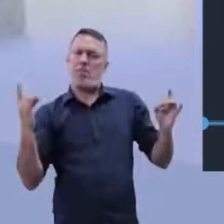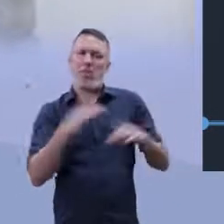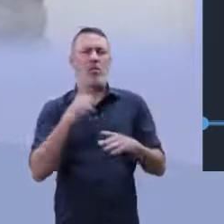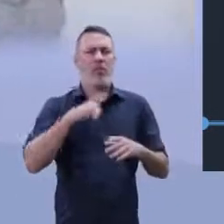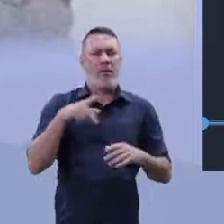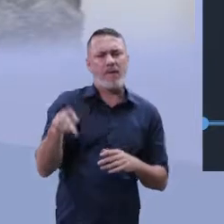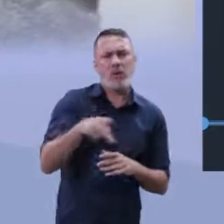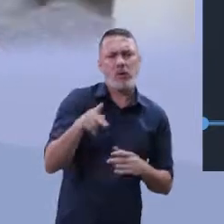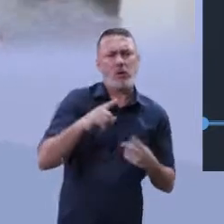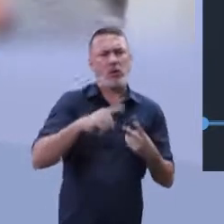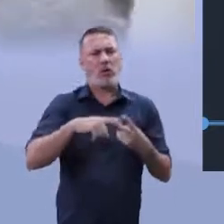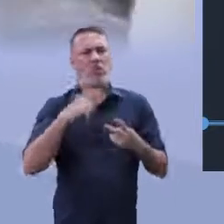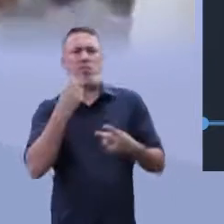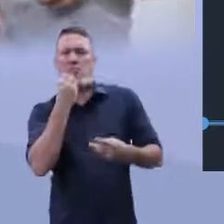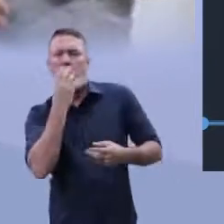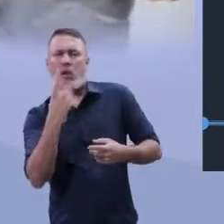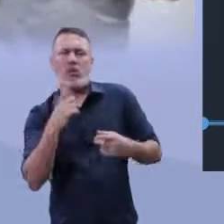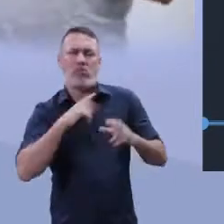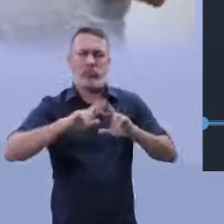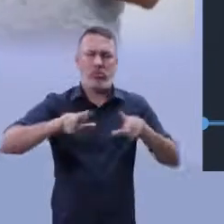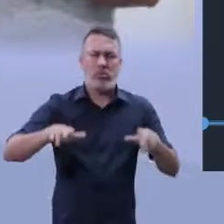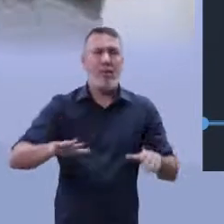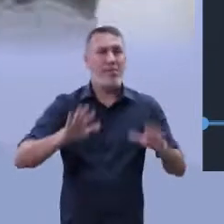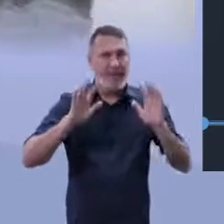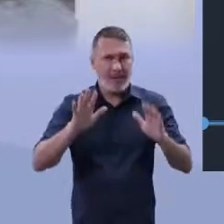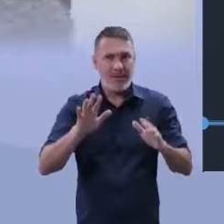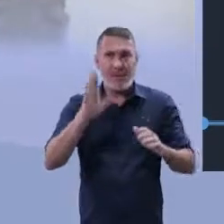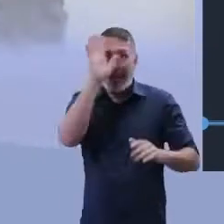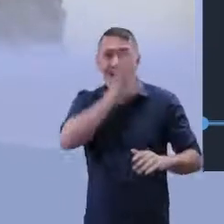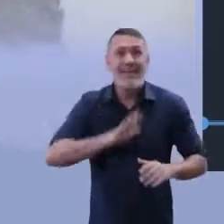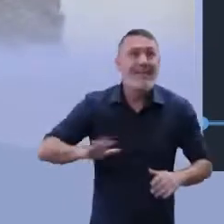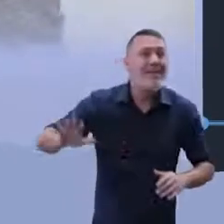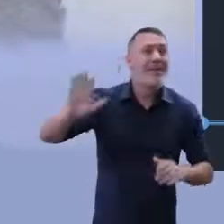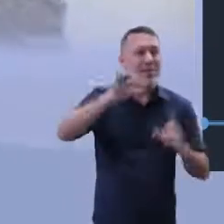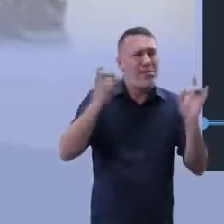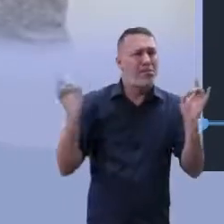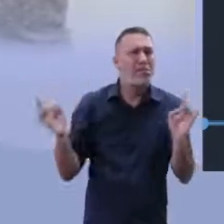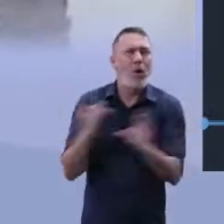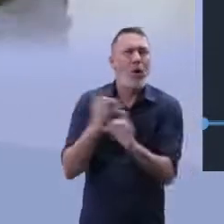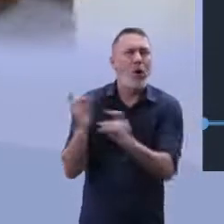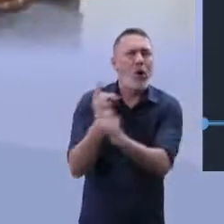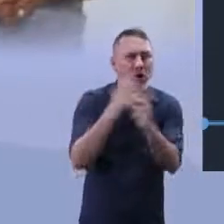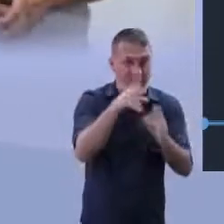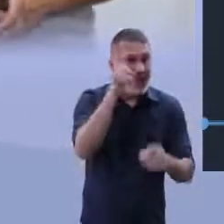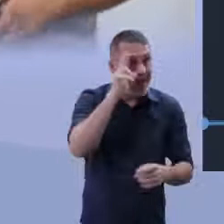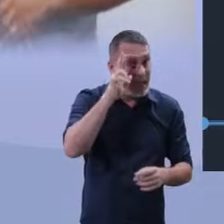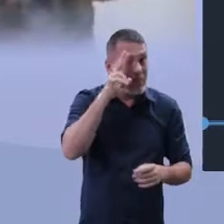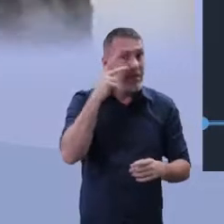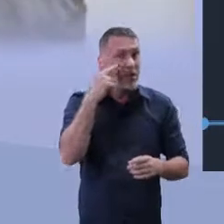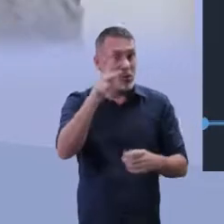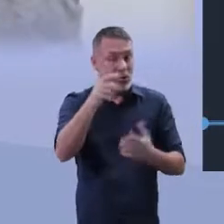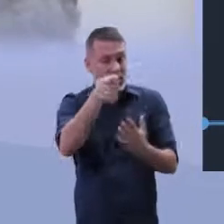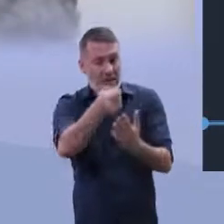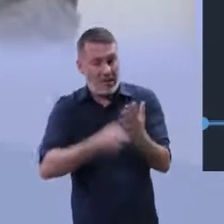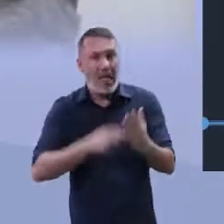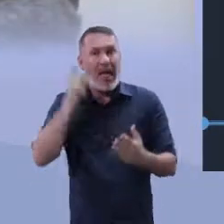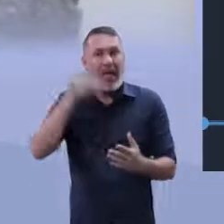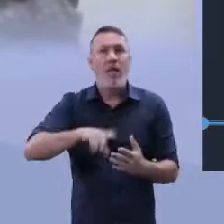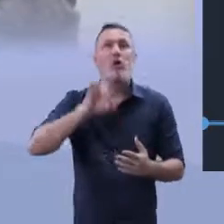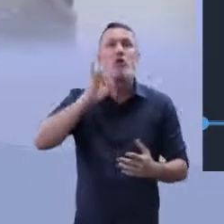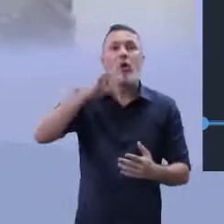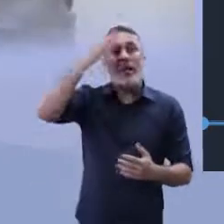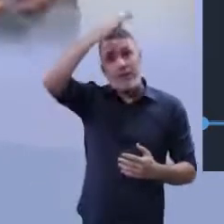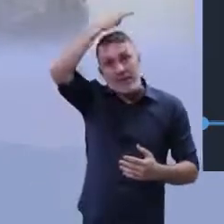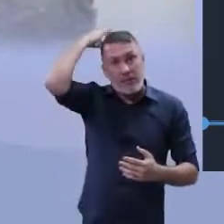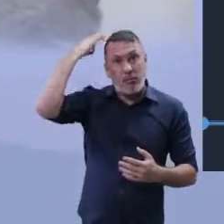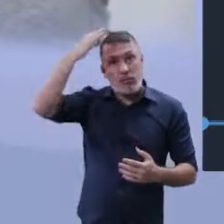tudo. Tem professor muito bom, tem atividade. Mas será que todas as escolas do Brasil, que lembra que a sua redação não fala do Espírito Santo,